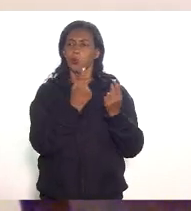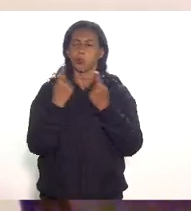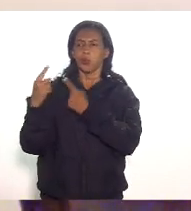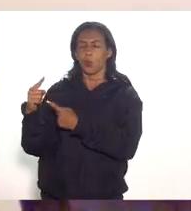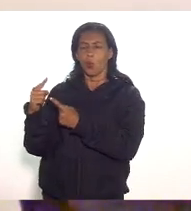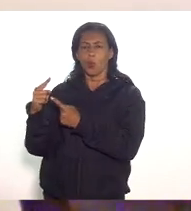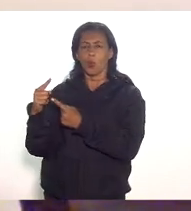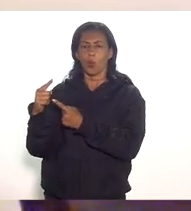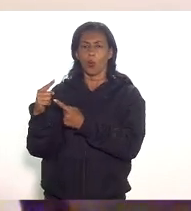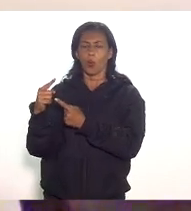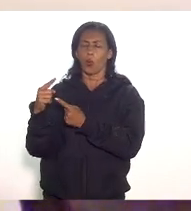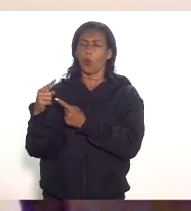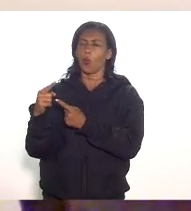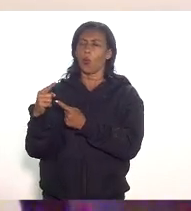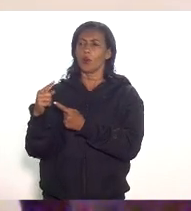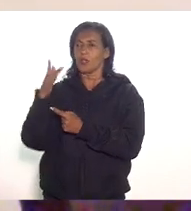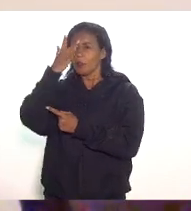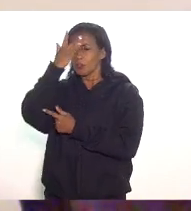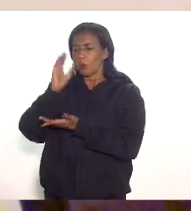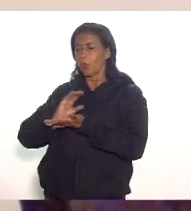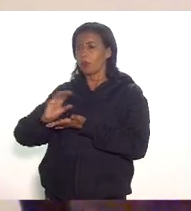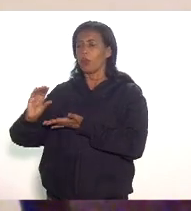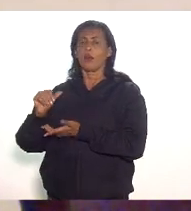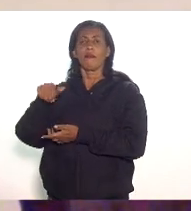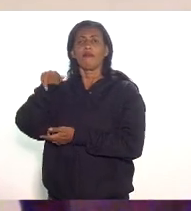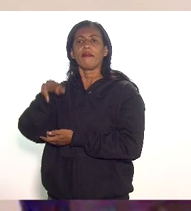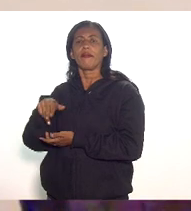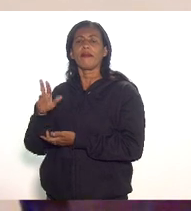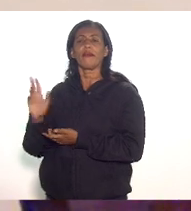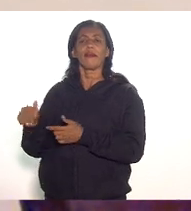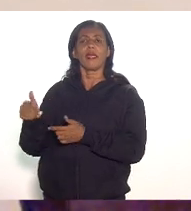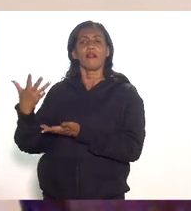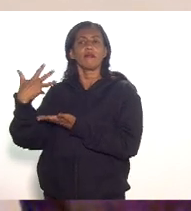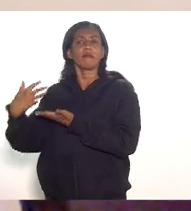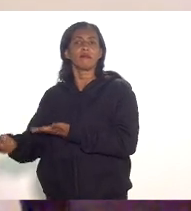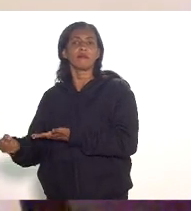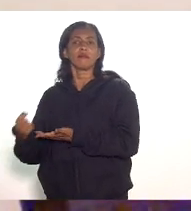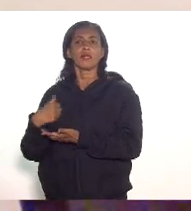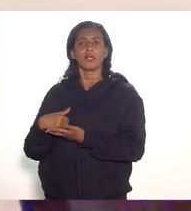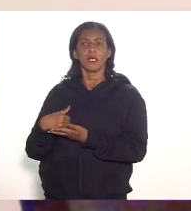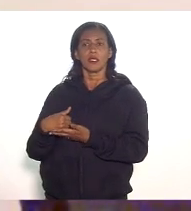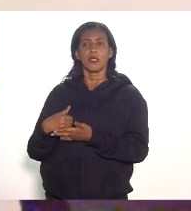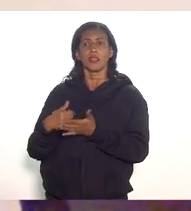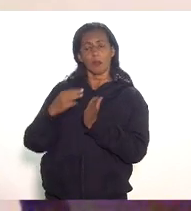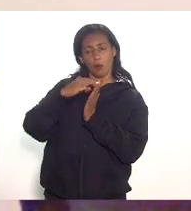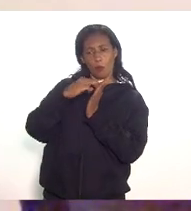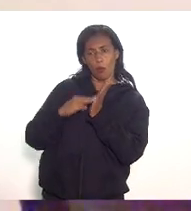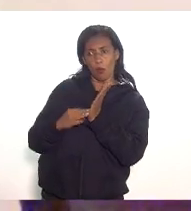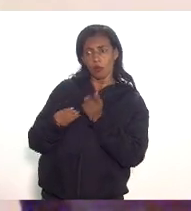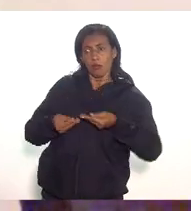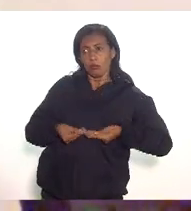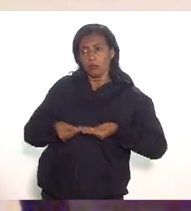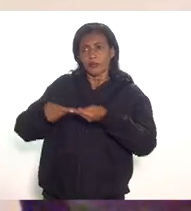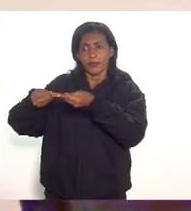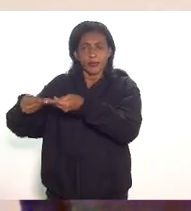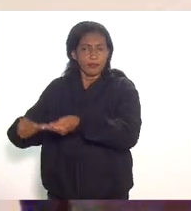os beneficiários e encaminhar também esse modelo racional que